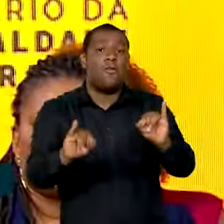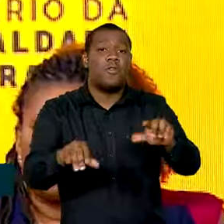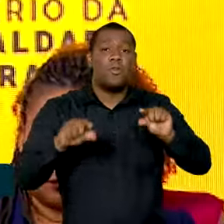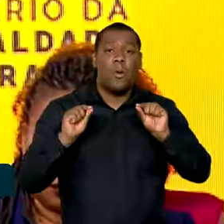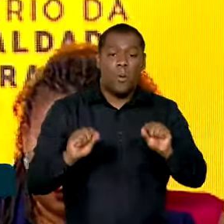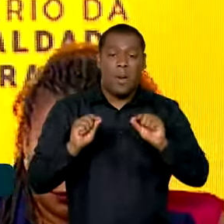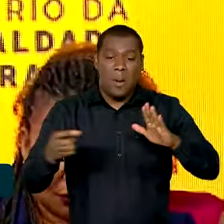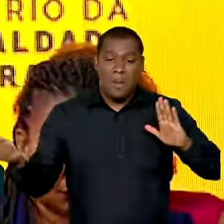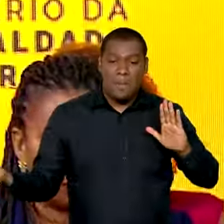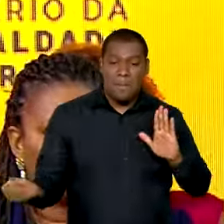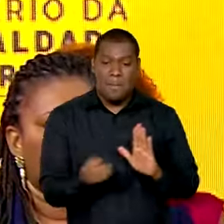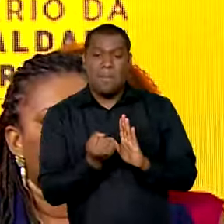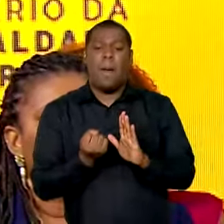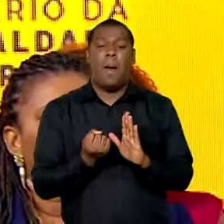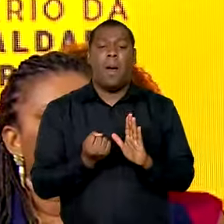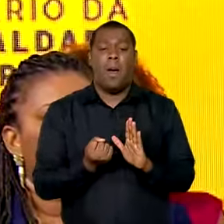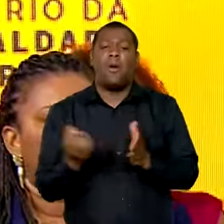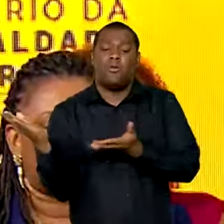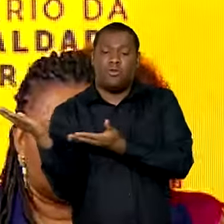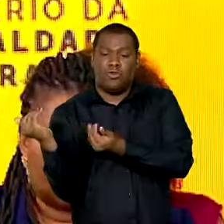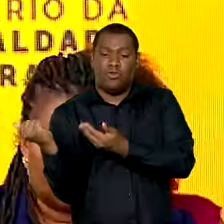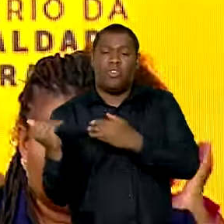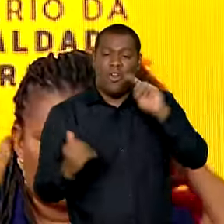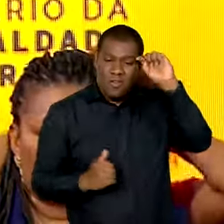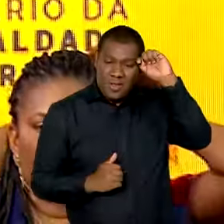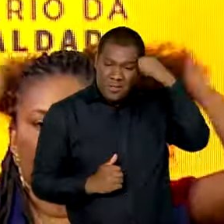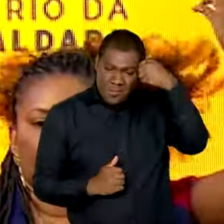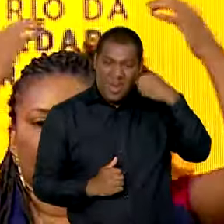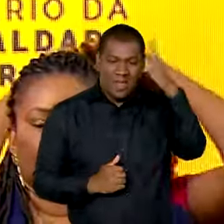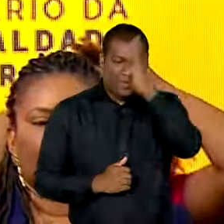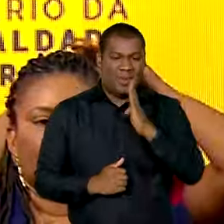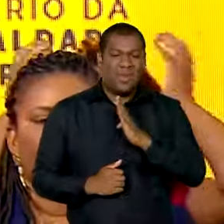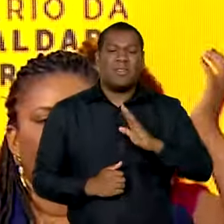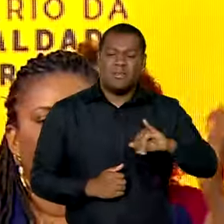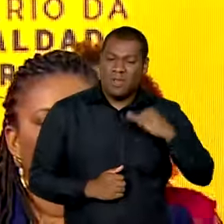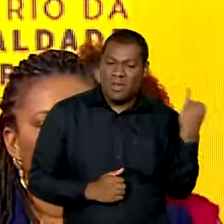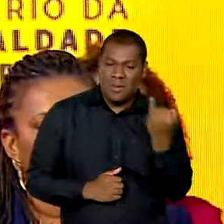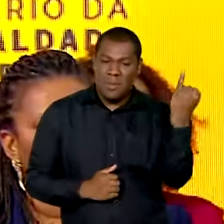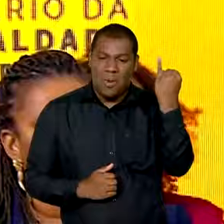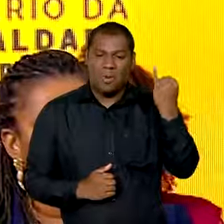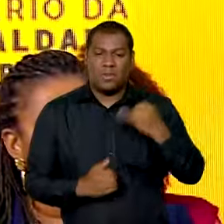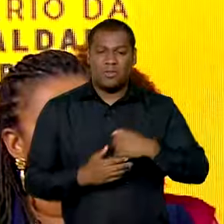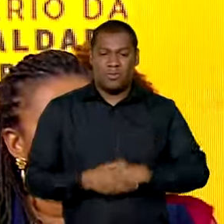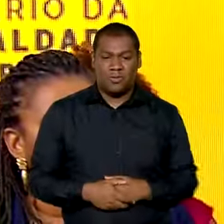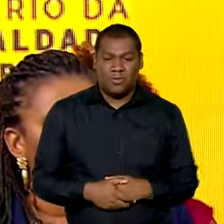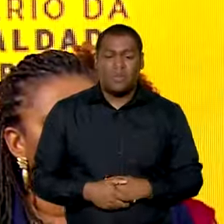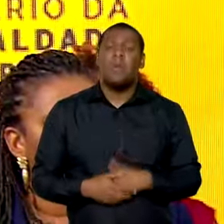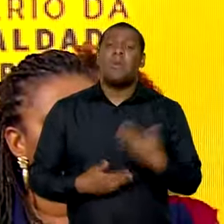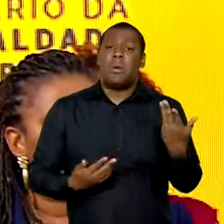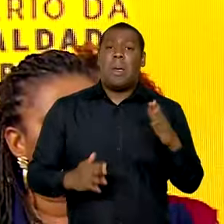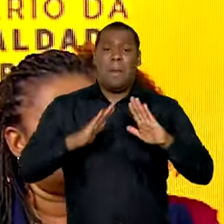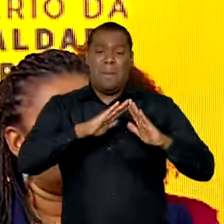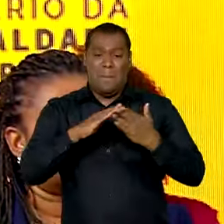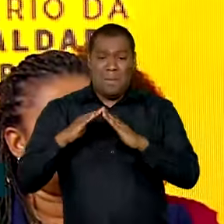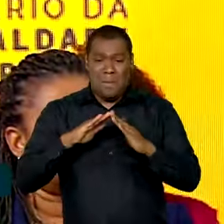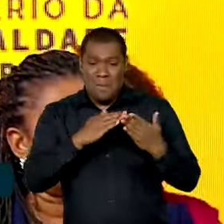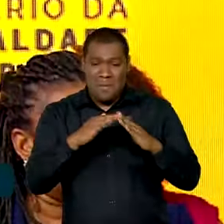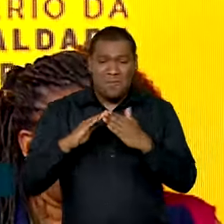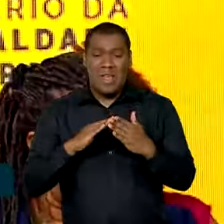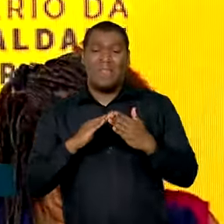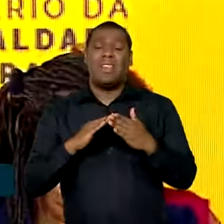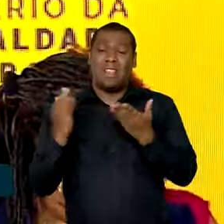recorte da juventude negra, que é importante, que quem mais morre nas periferias dessa